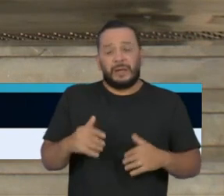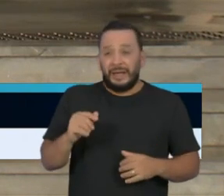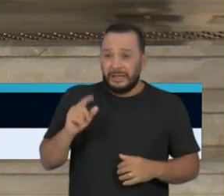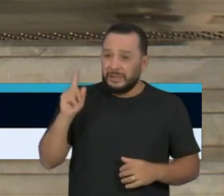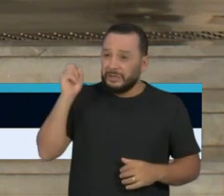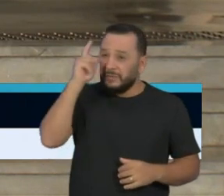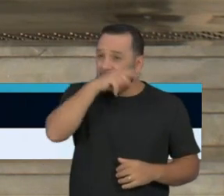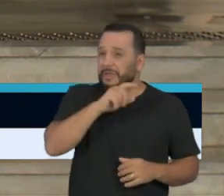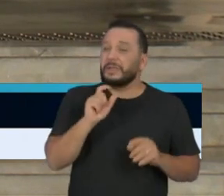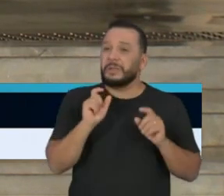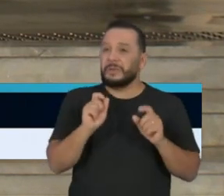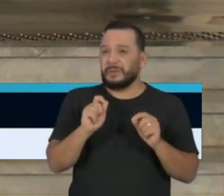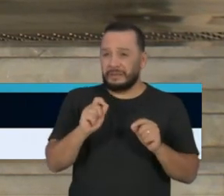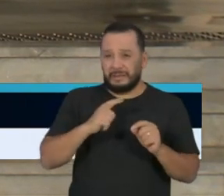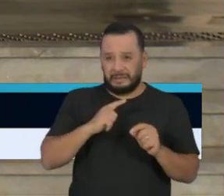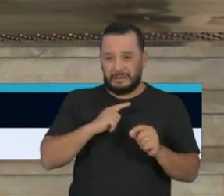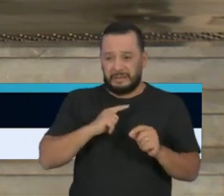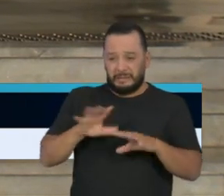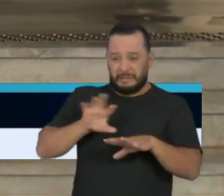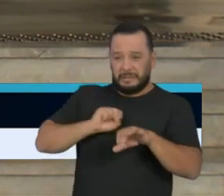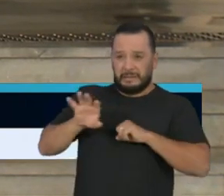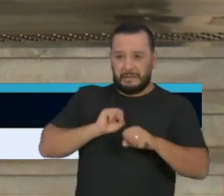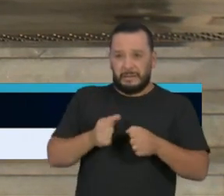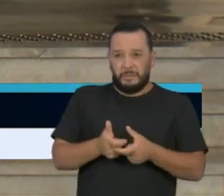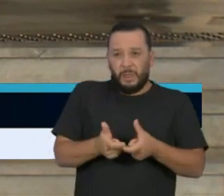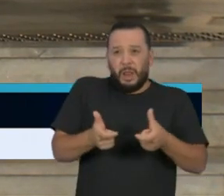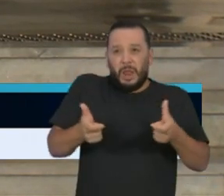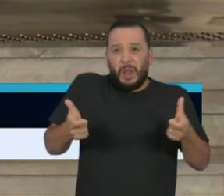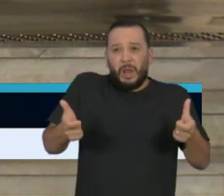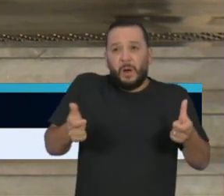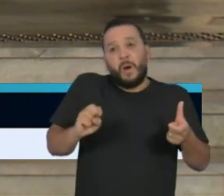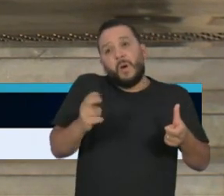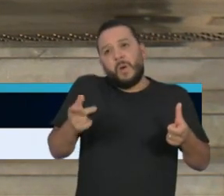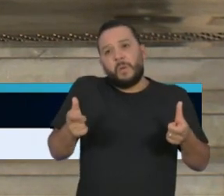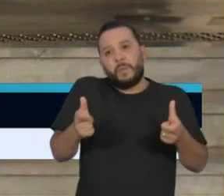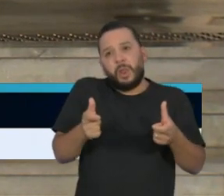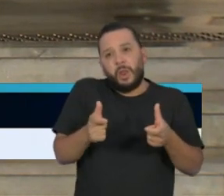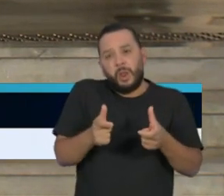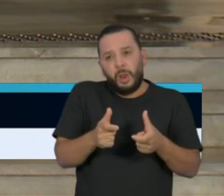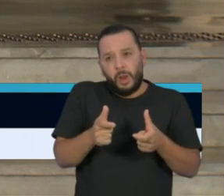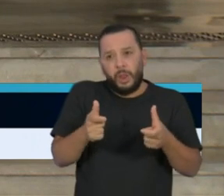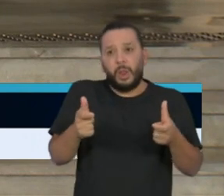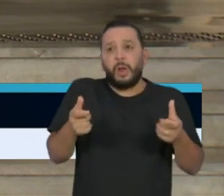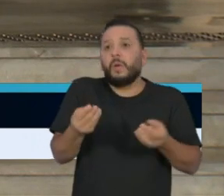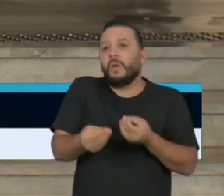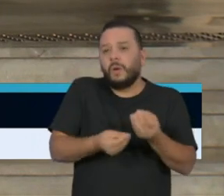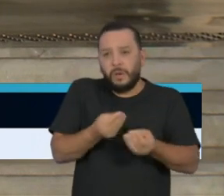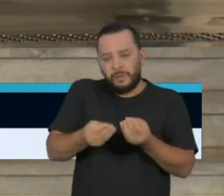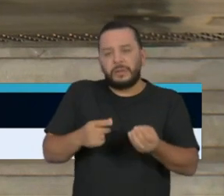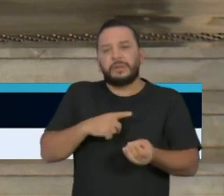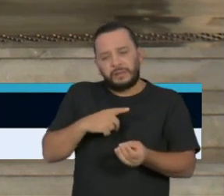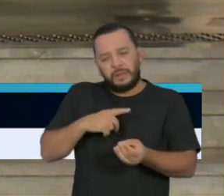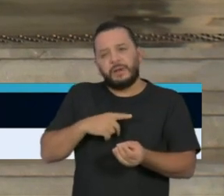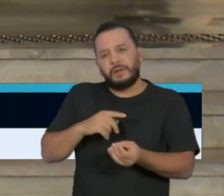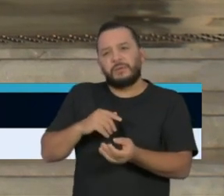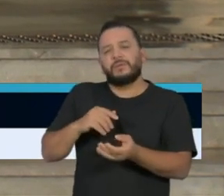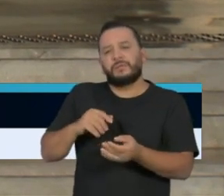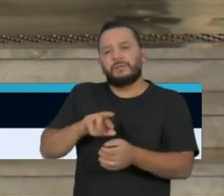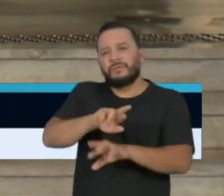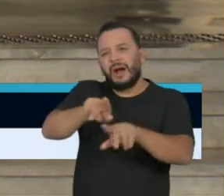Todas as curvas que nós estamos acompanhando, são vários grupos da saúde da secretária Patrícia Hellen,